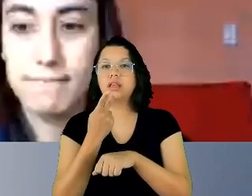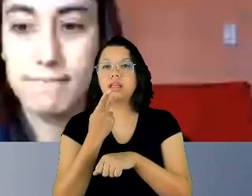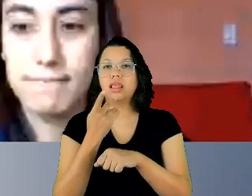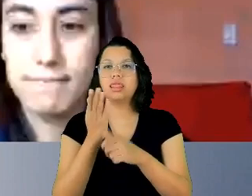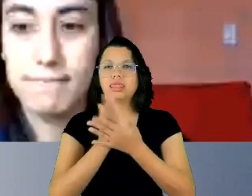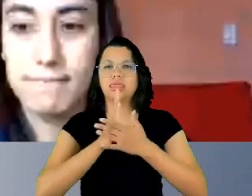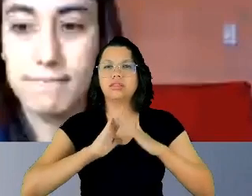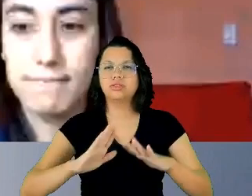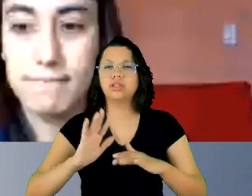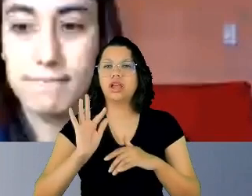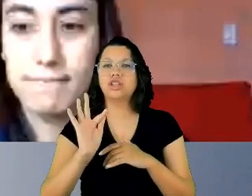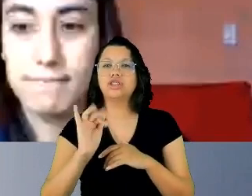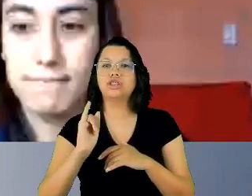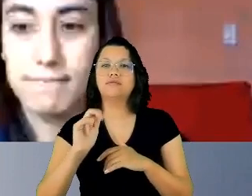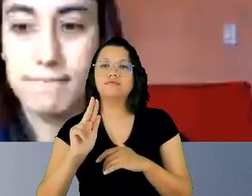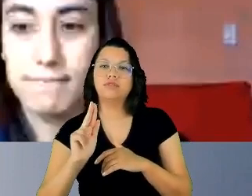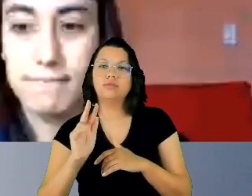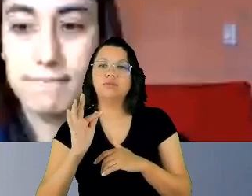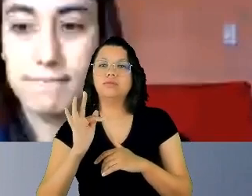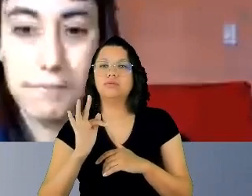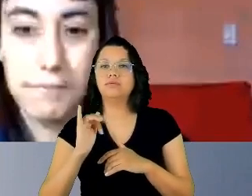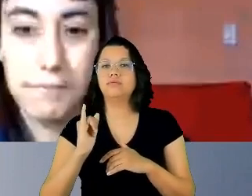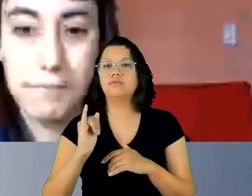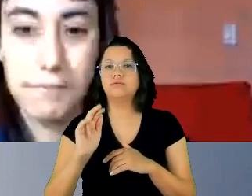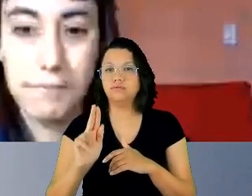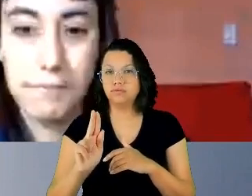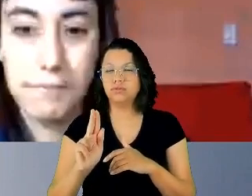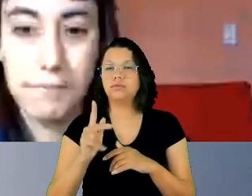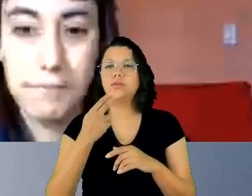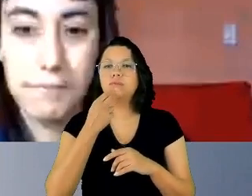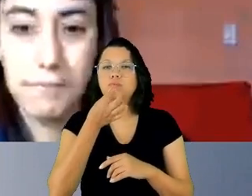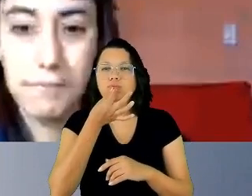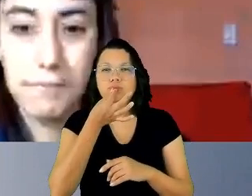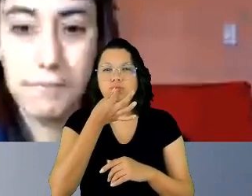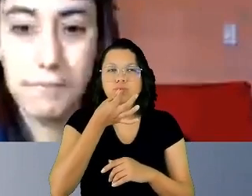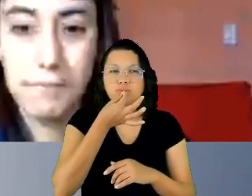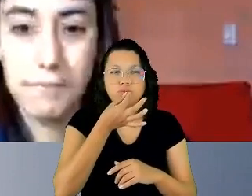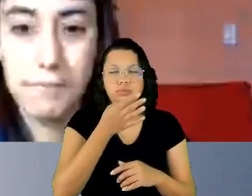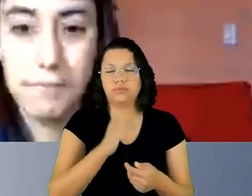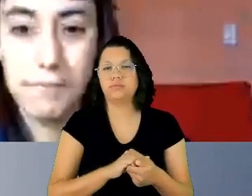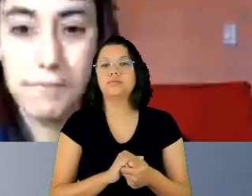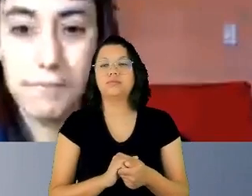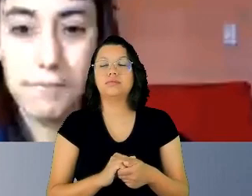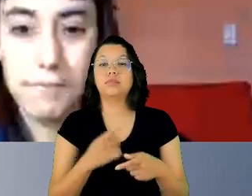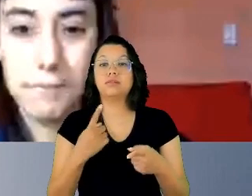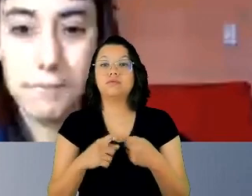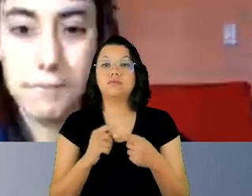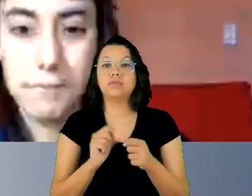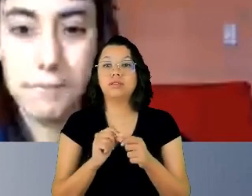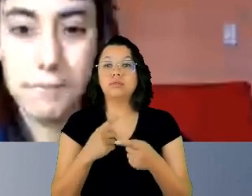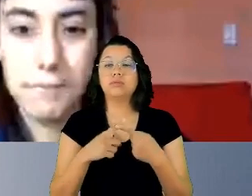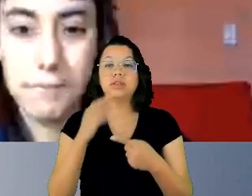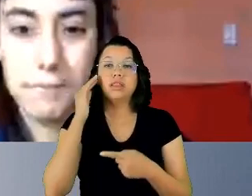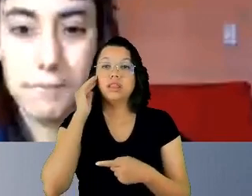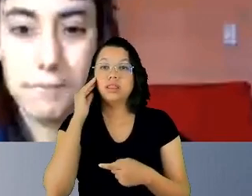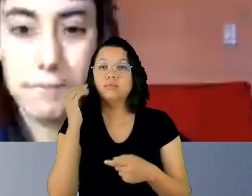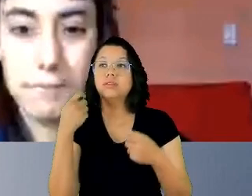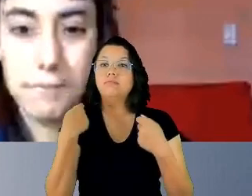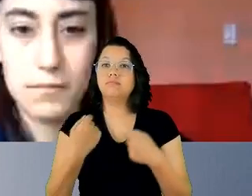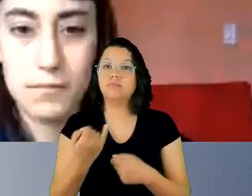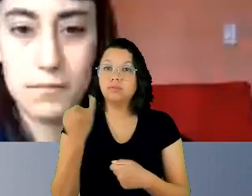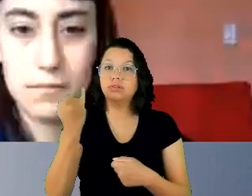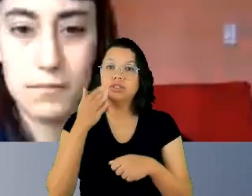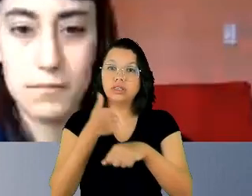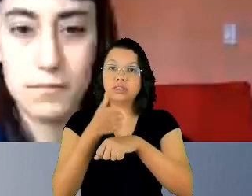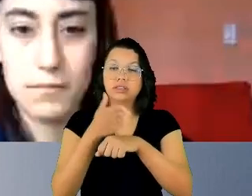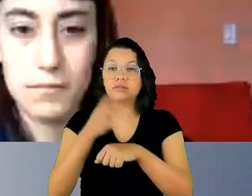nossas terceirizadas, porque entendemos que era importante acessar o cotidiano dessas